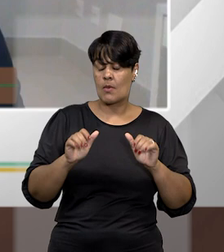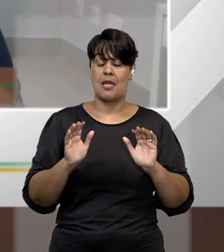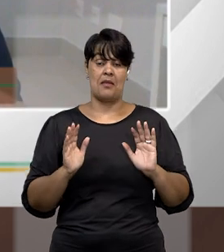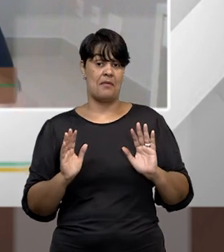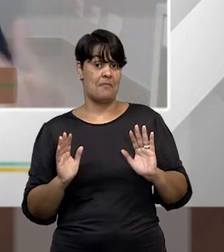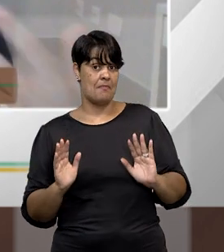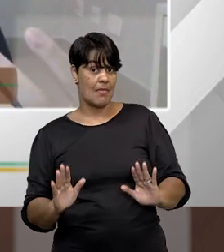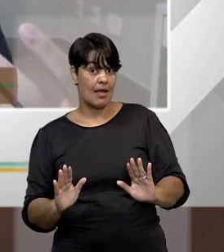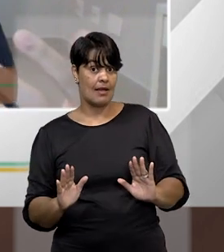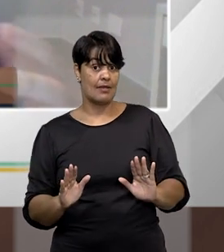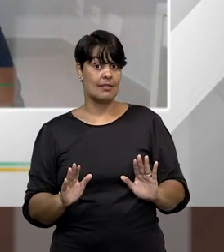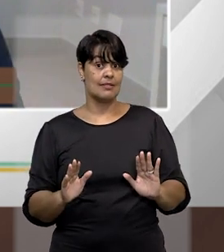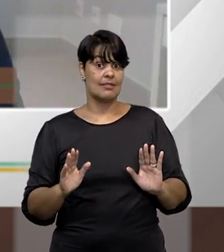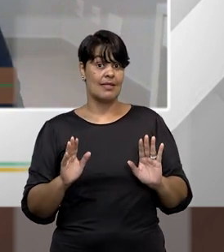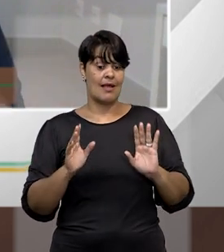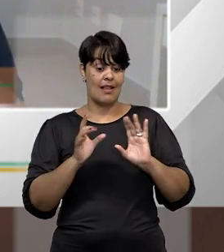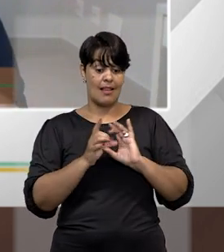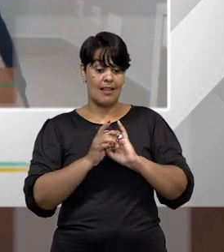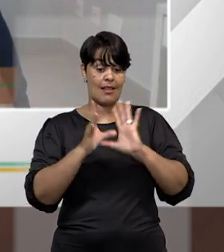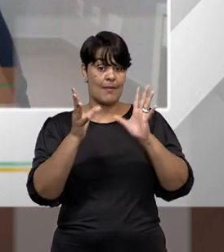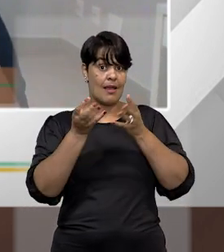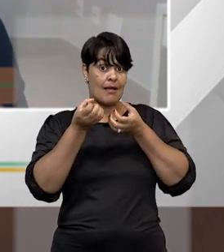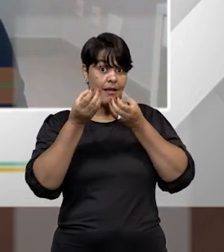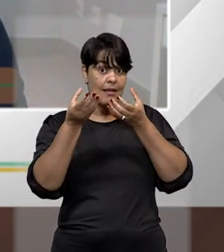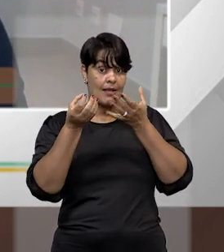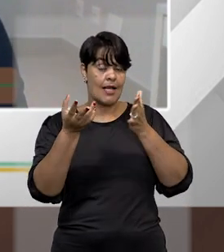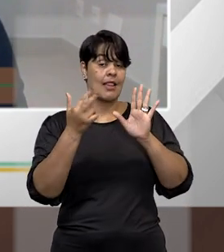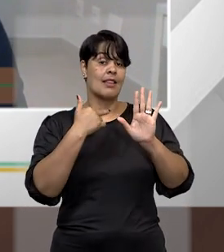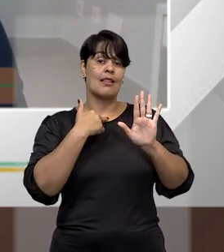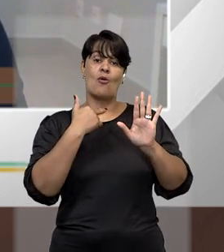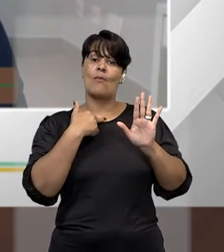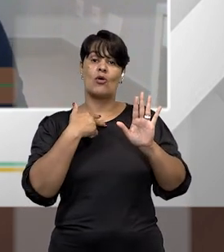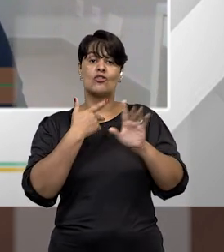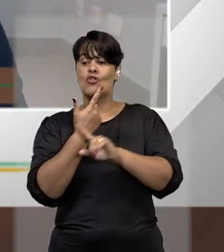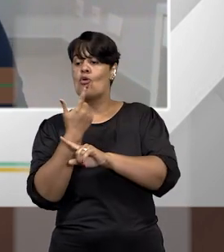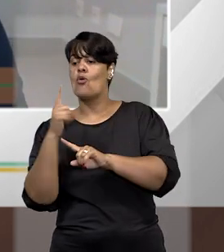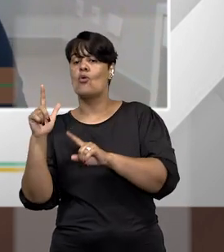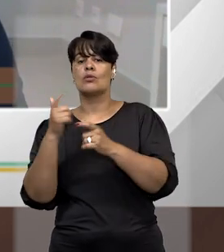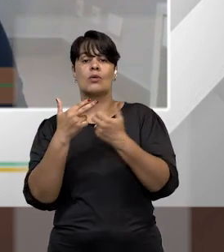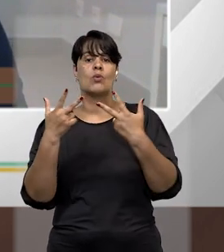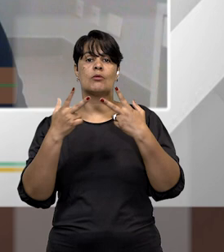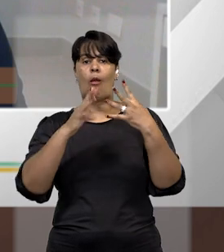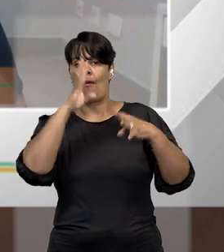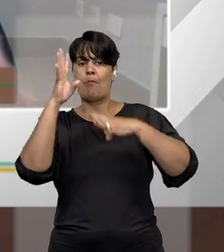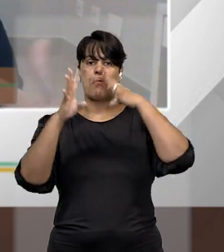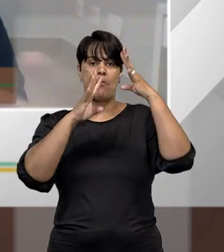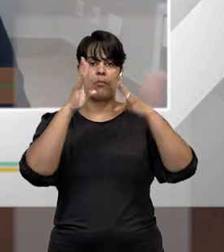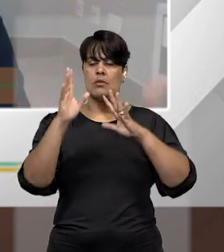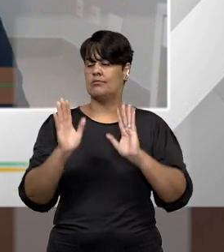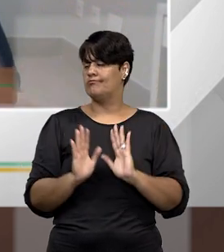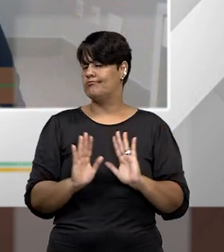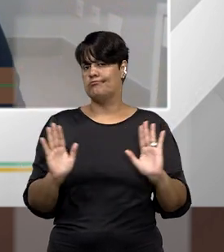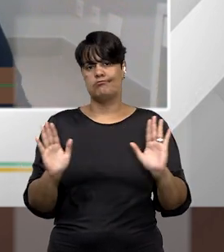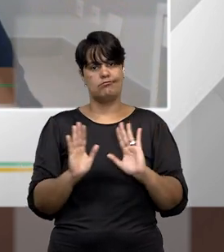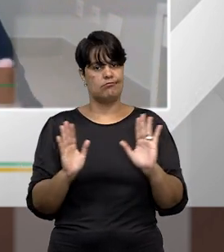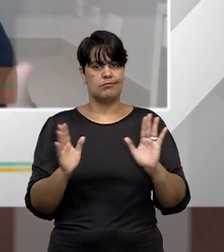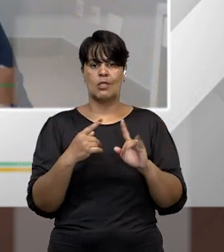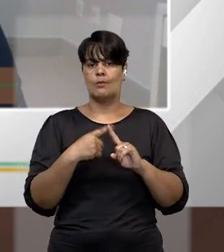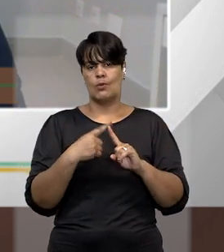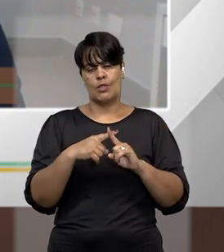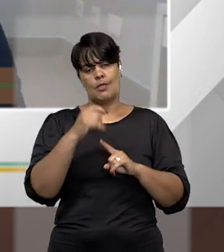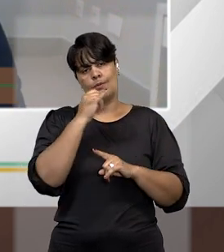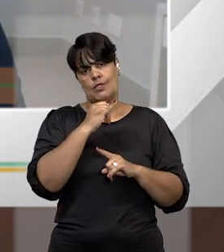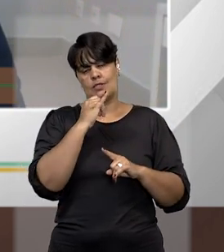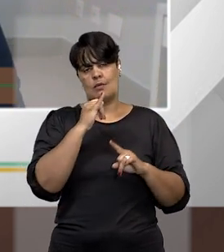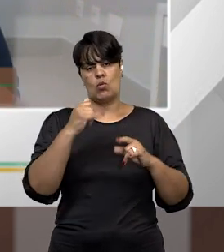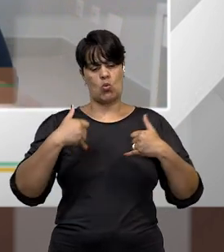pode resvalar em outros bens jurídicos necessários para o convívio social como, por exemplo, a honra, a imagem